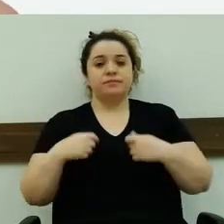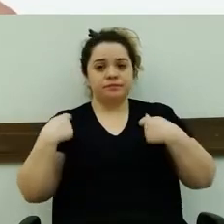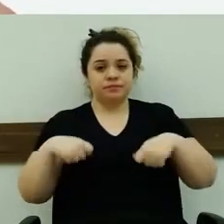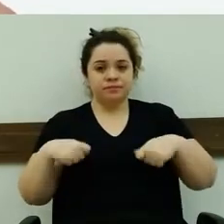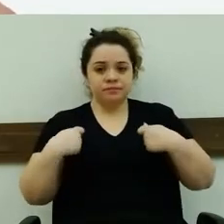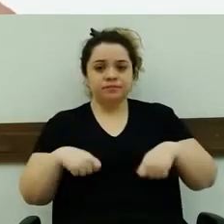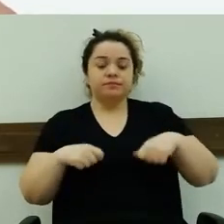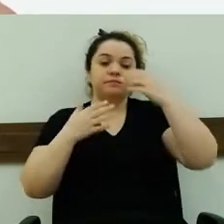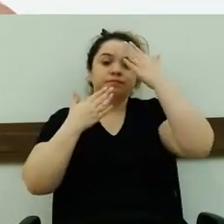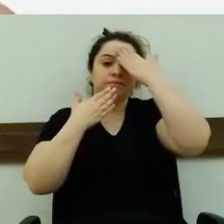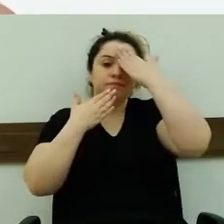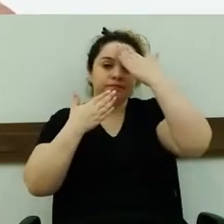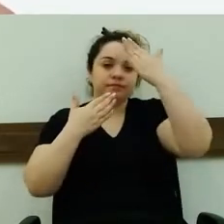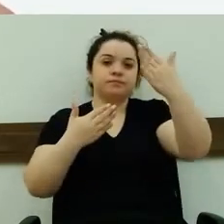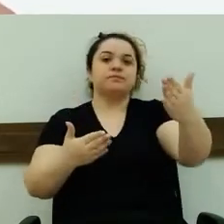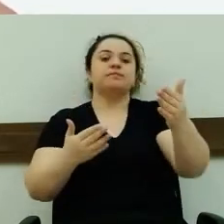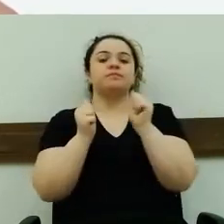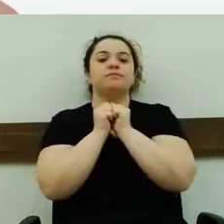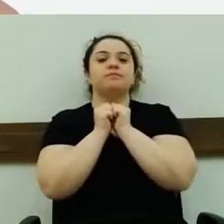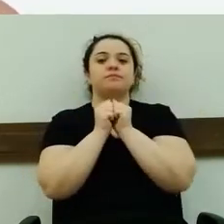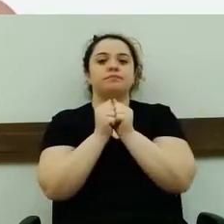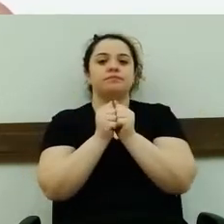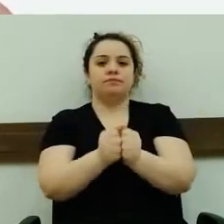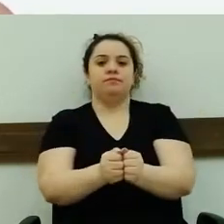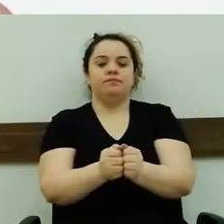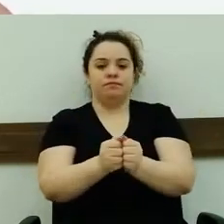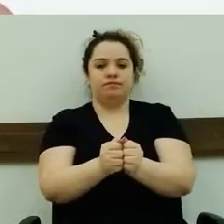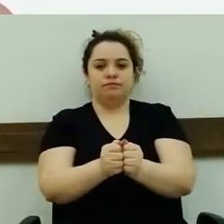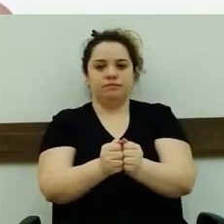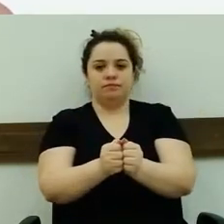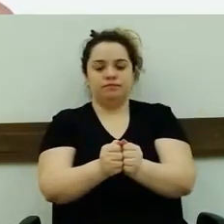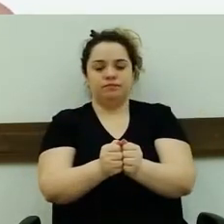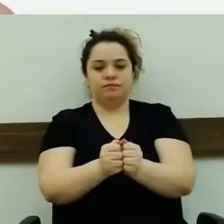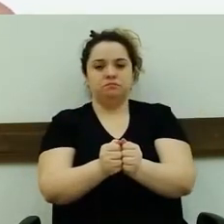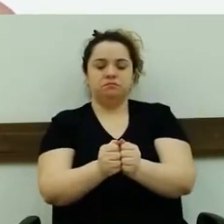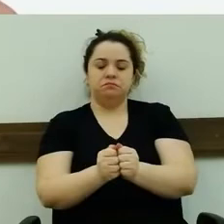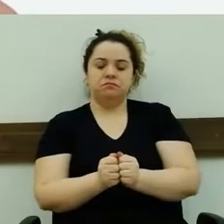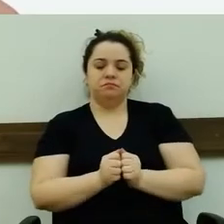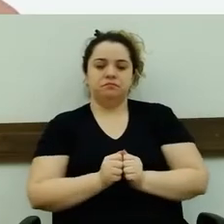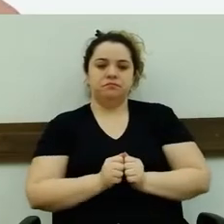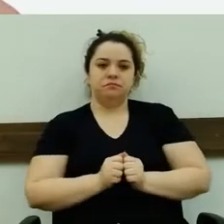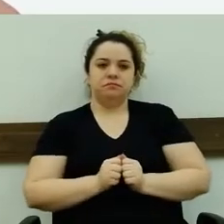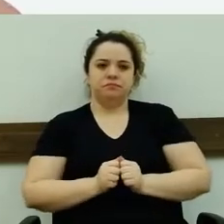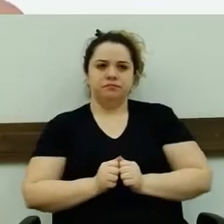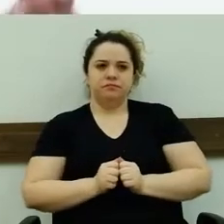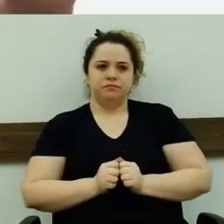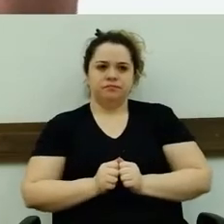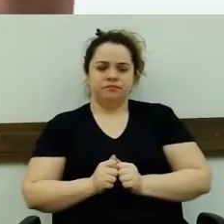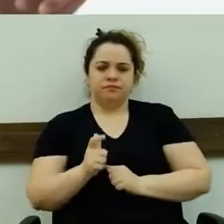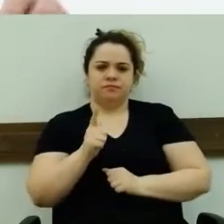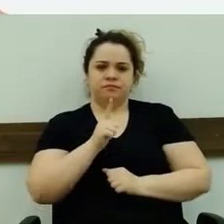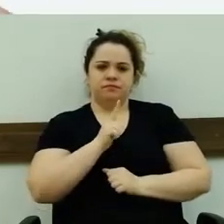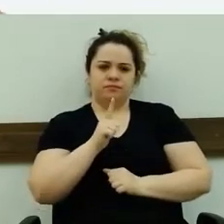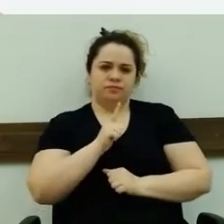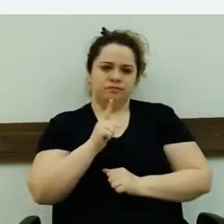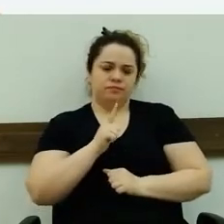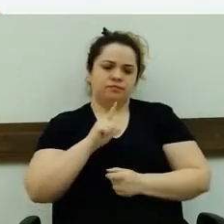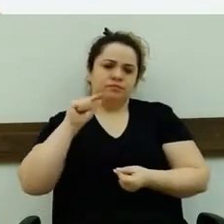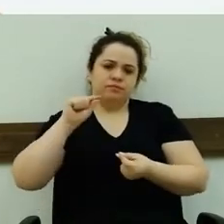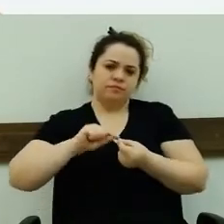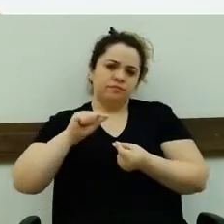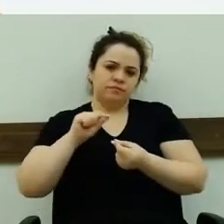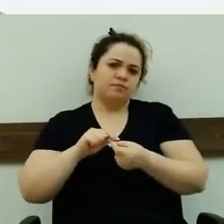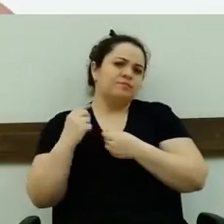agradecer por estar no meio de nós. Essas pessoas, viu, Beto? E temos que fazer muito ainda por